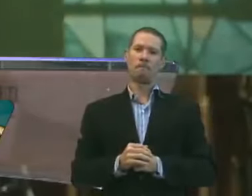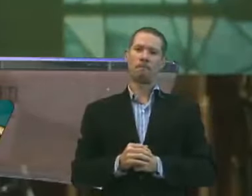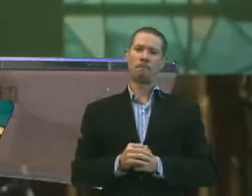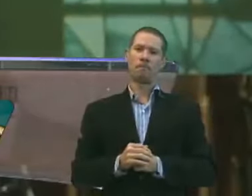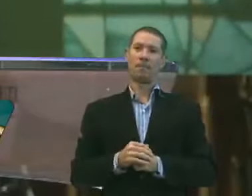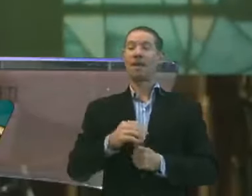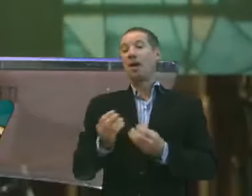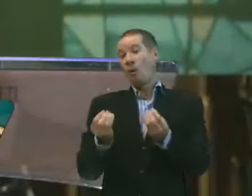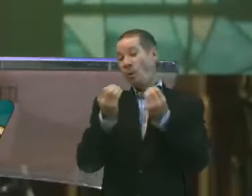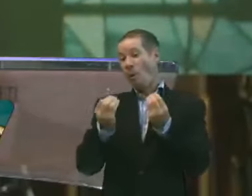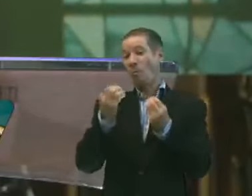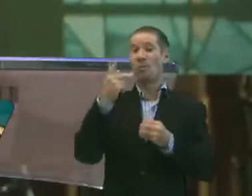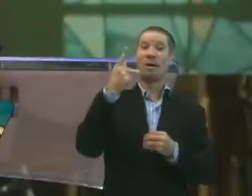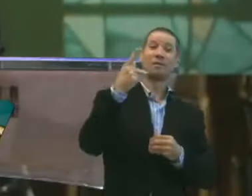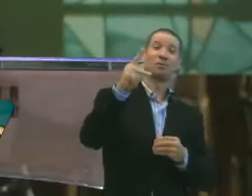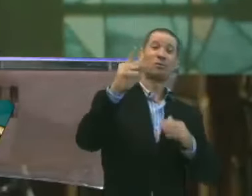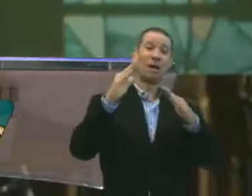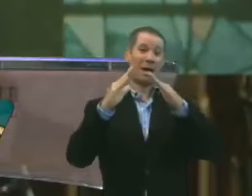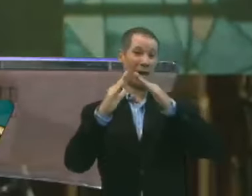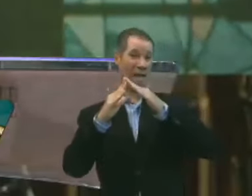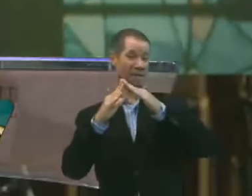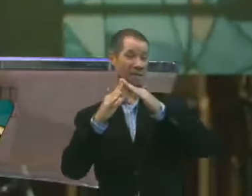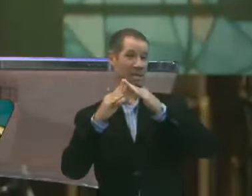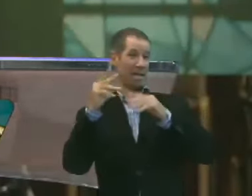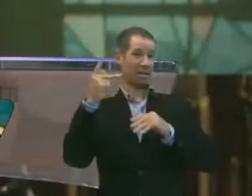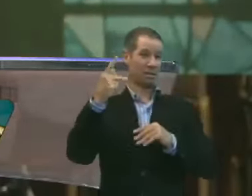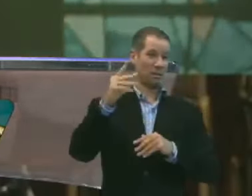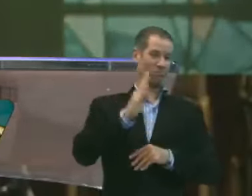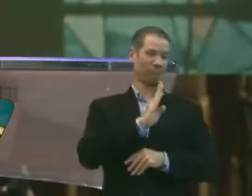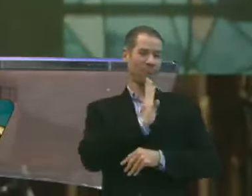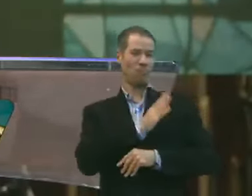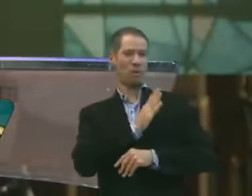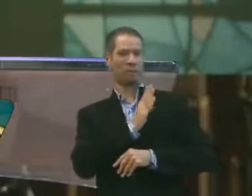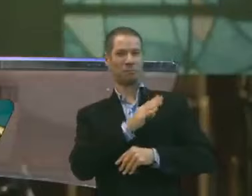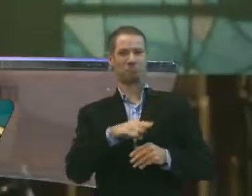Como é que tem sido aí. sua casa. Como que tem sido aí. seu coração.